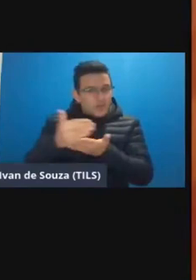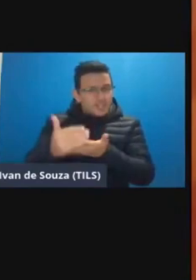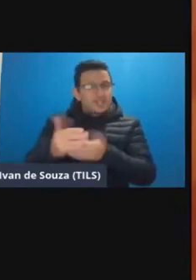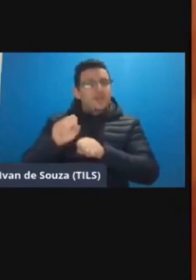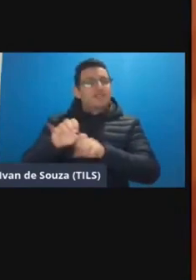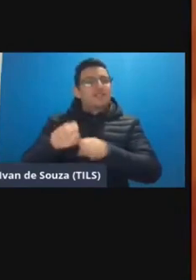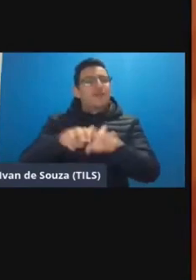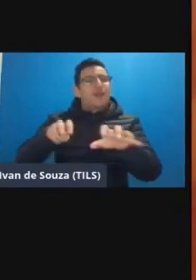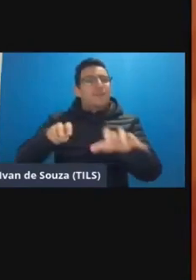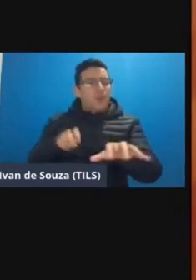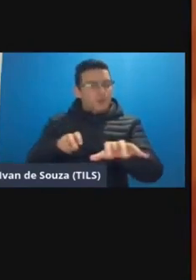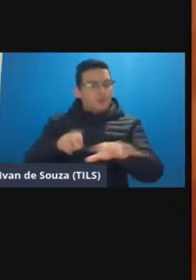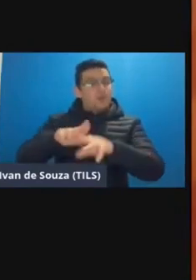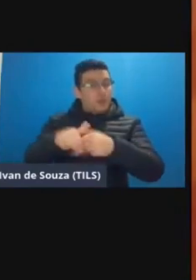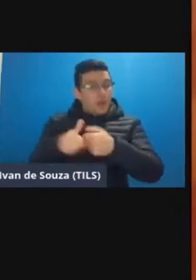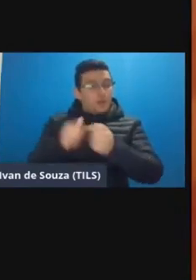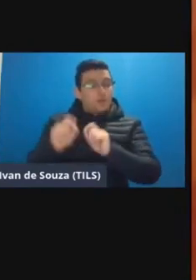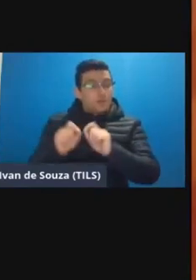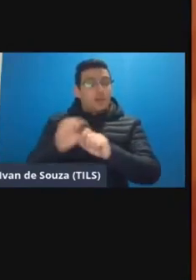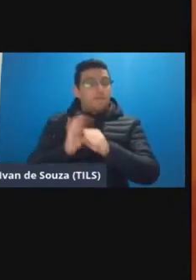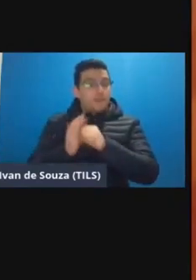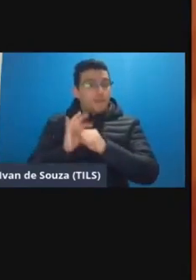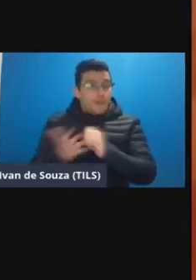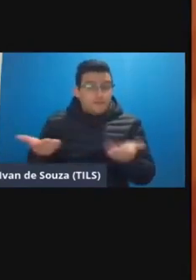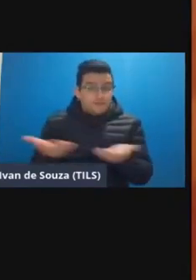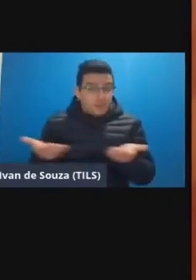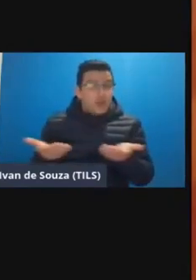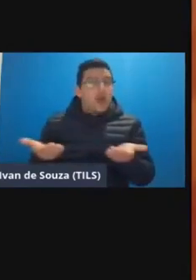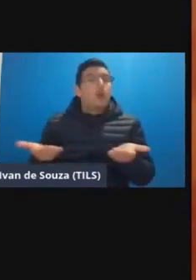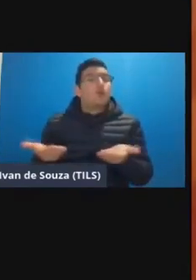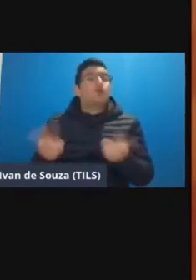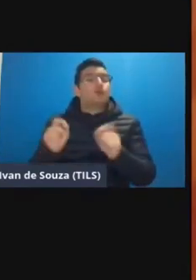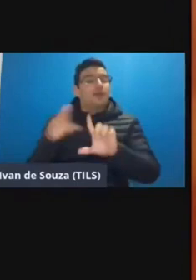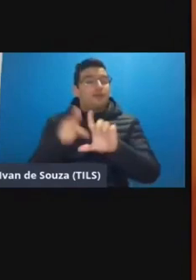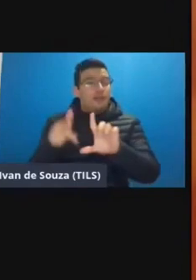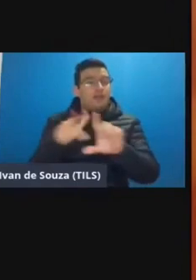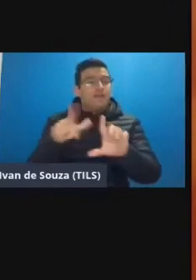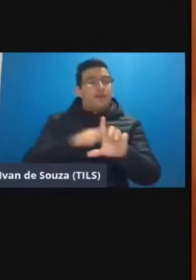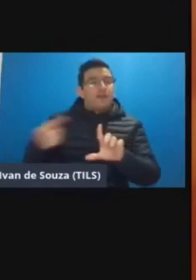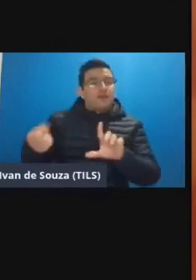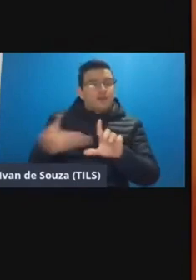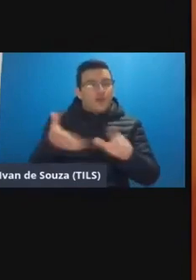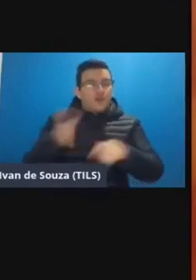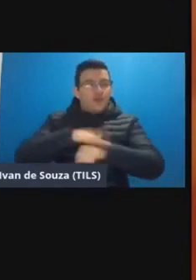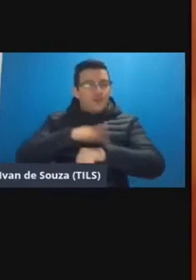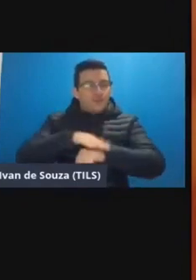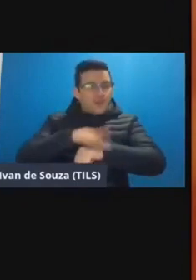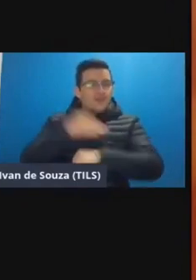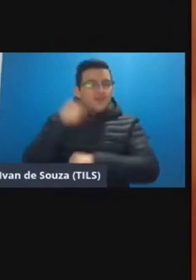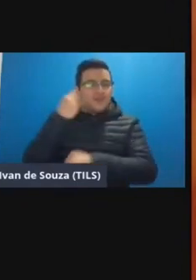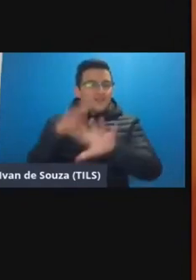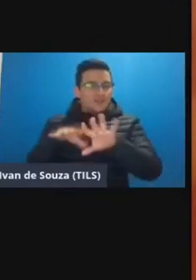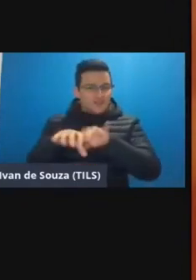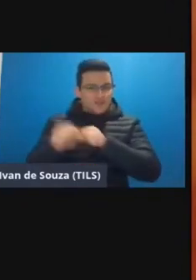remoto por conta da pandemia e agora hoje nesta Live a gente tem uma nova fase das vivências formativas